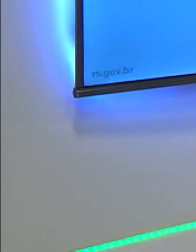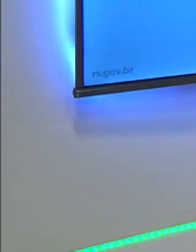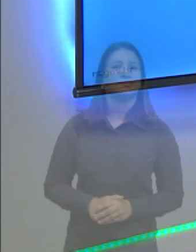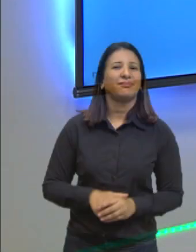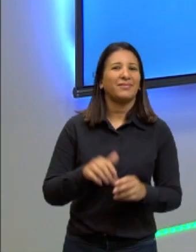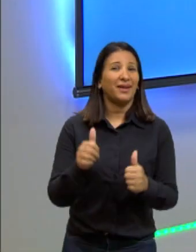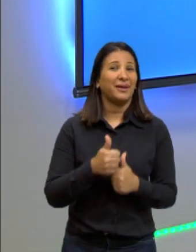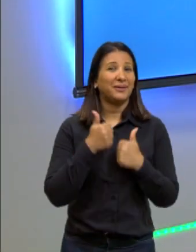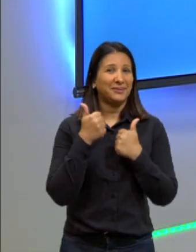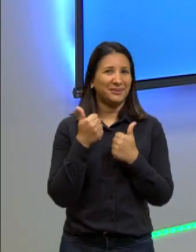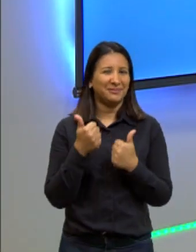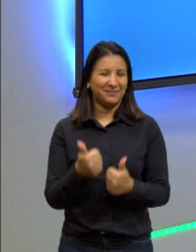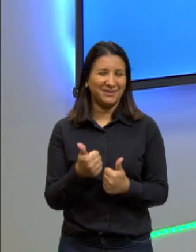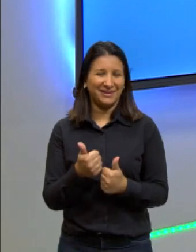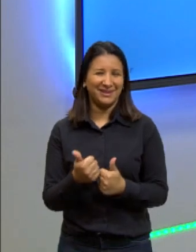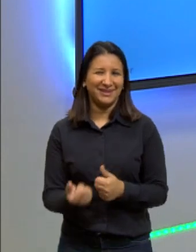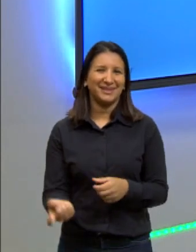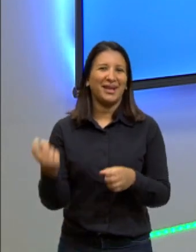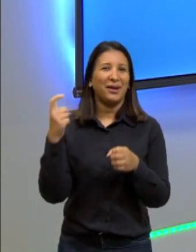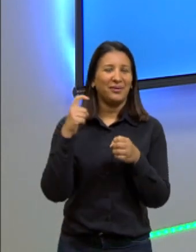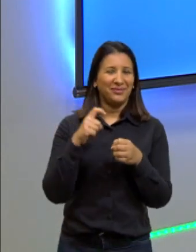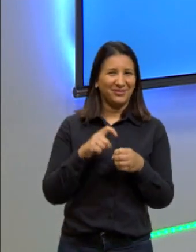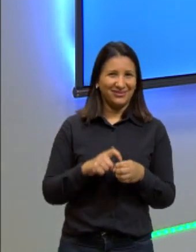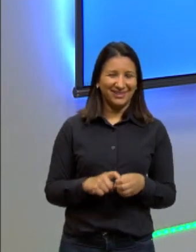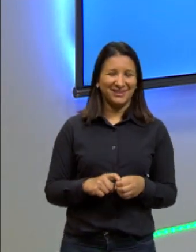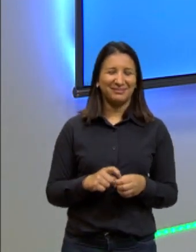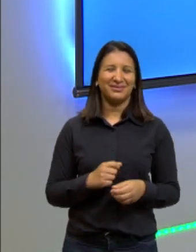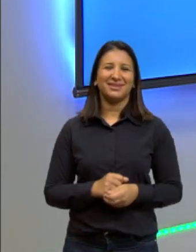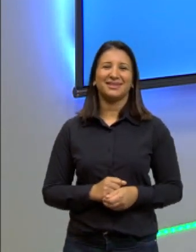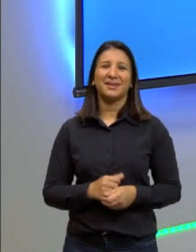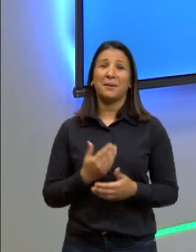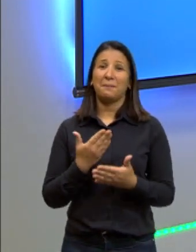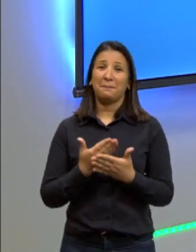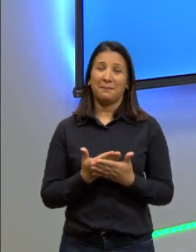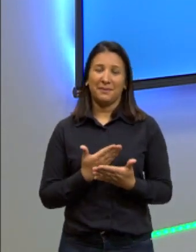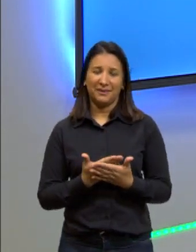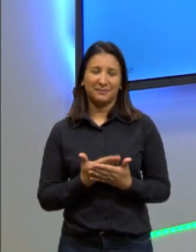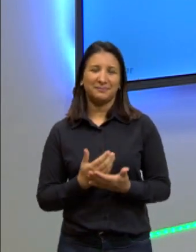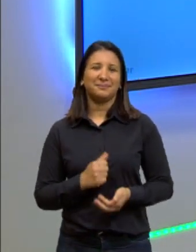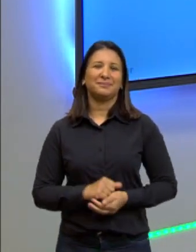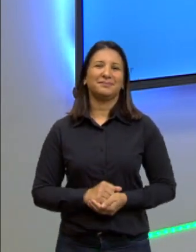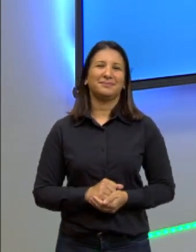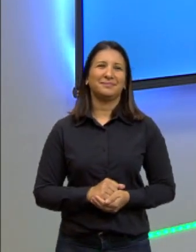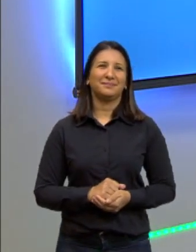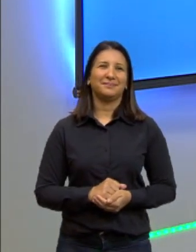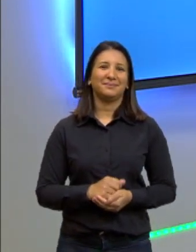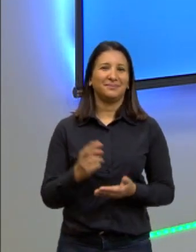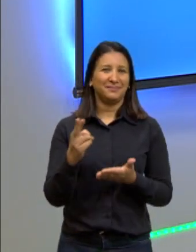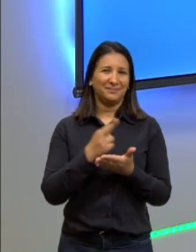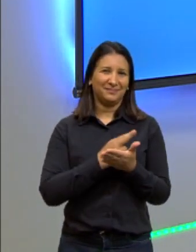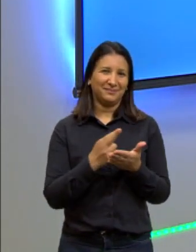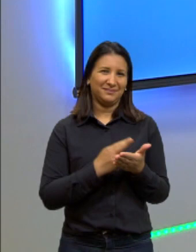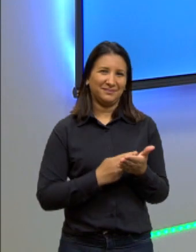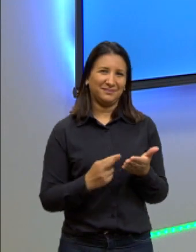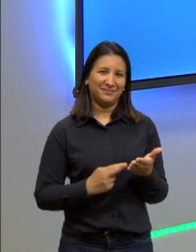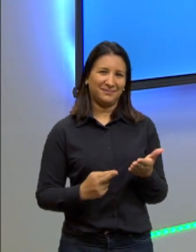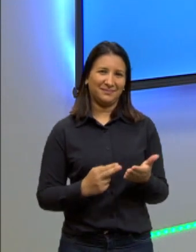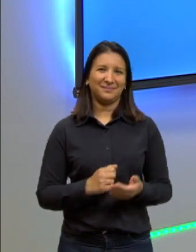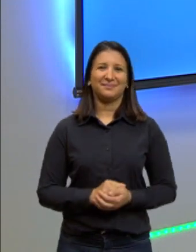E aí, galerinha, beleza? voltamos então para mais um bloco aqui de redação.